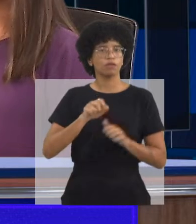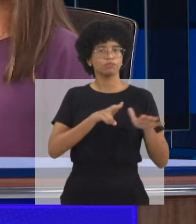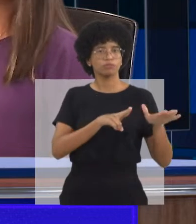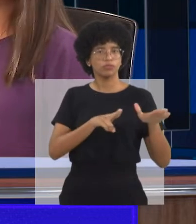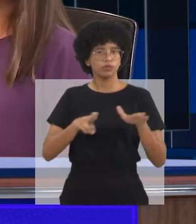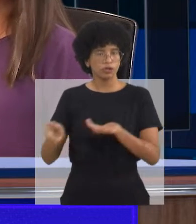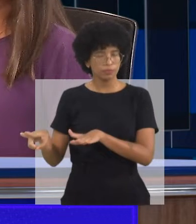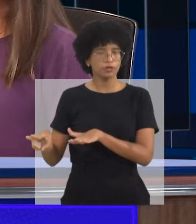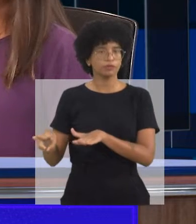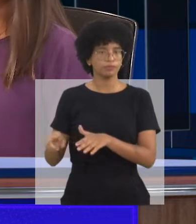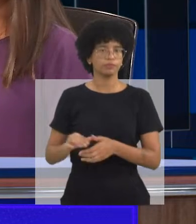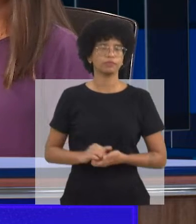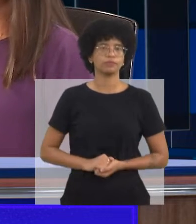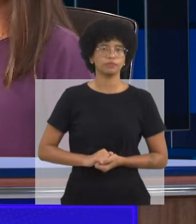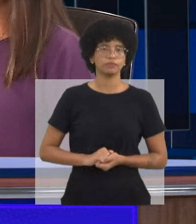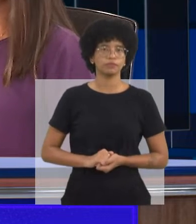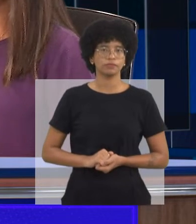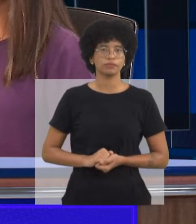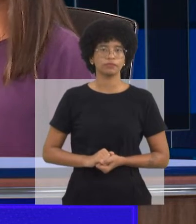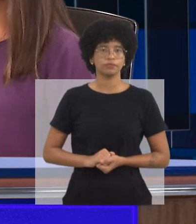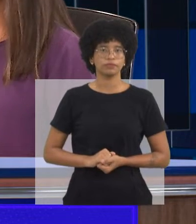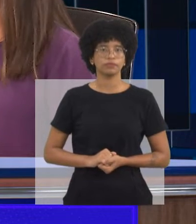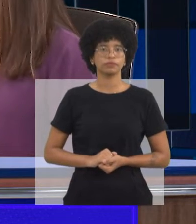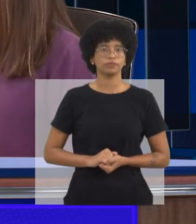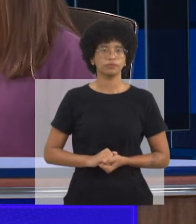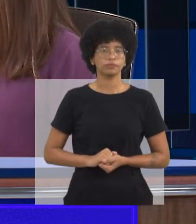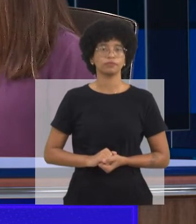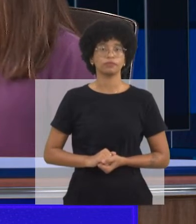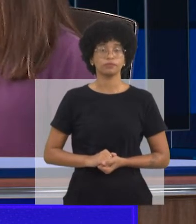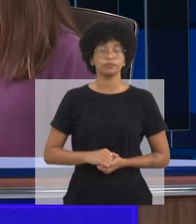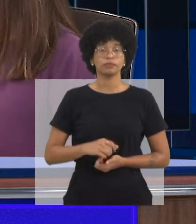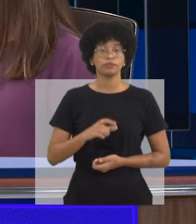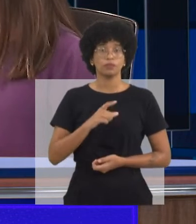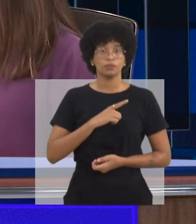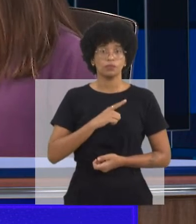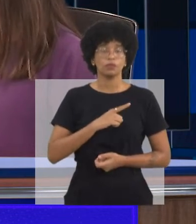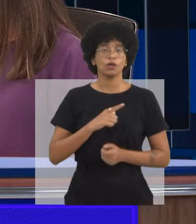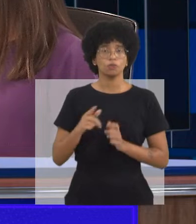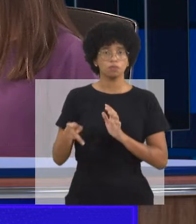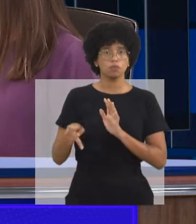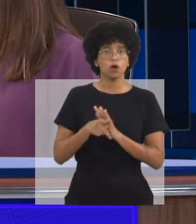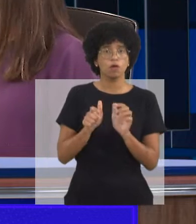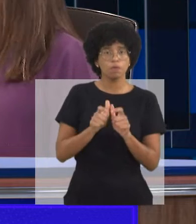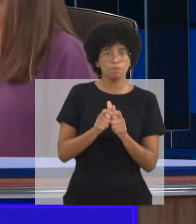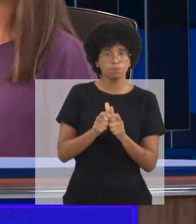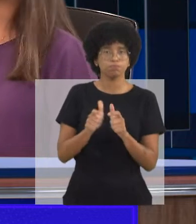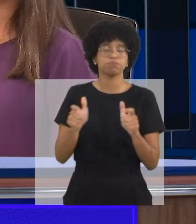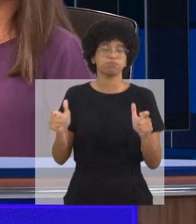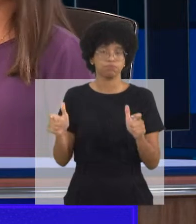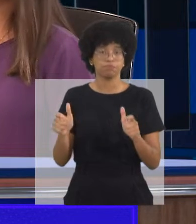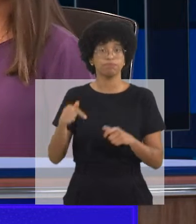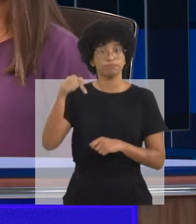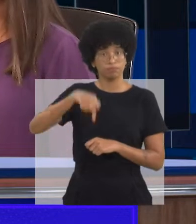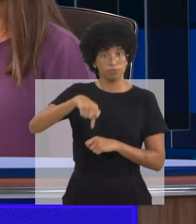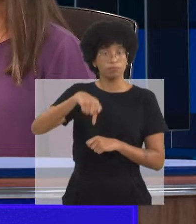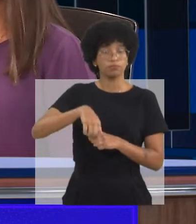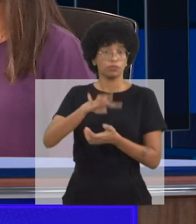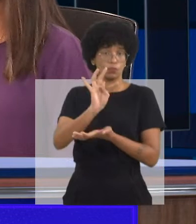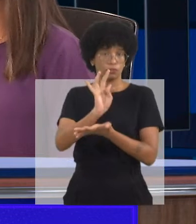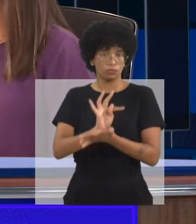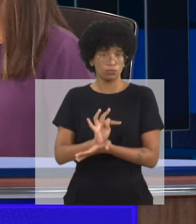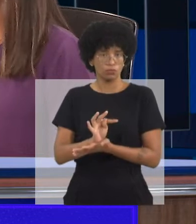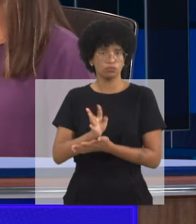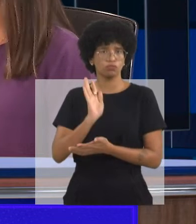Nós temos na unidade de Teresina, 400 vagas semanais e na unidade de Presidente